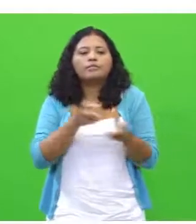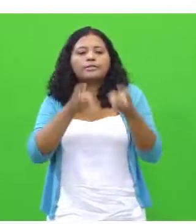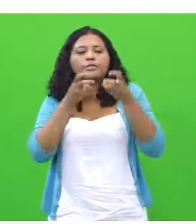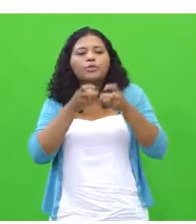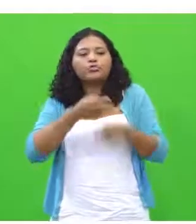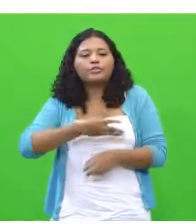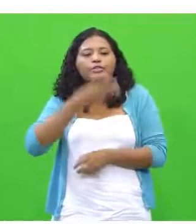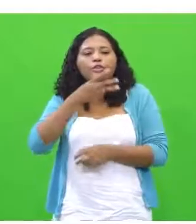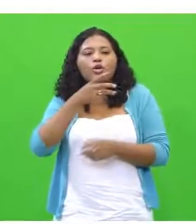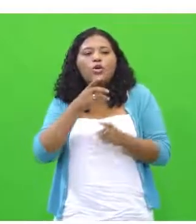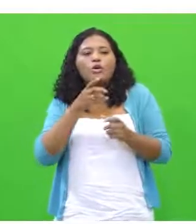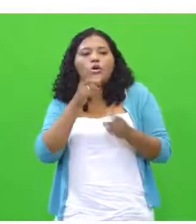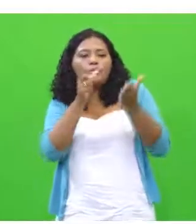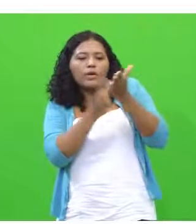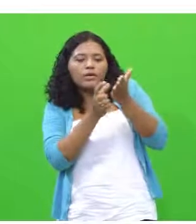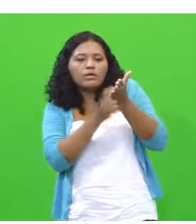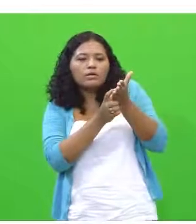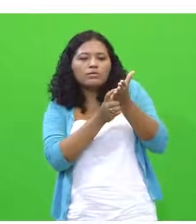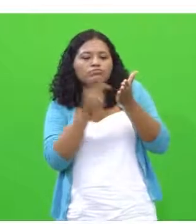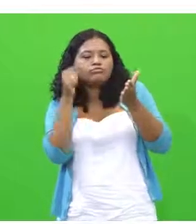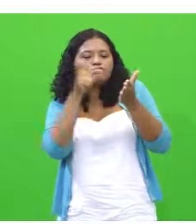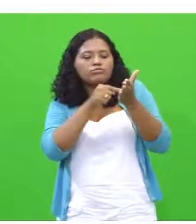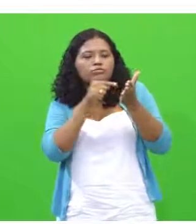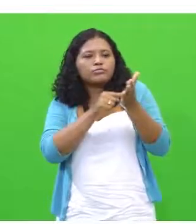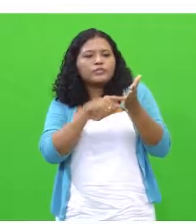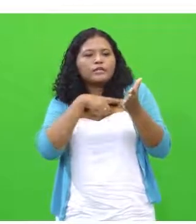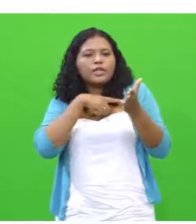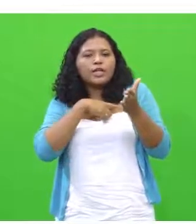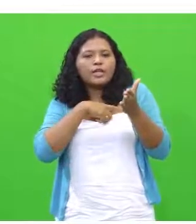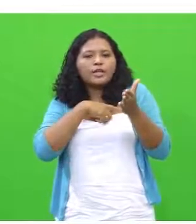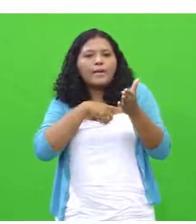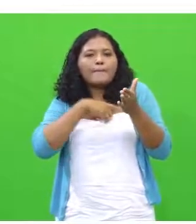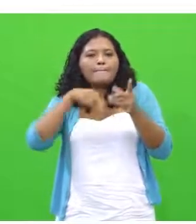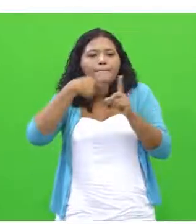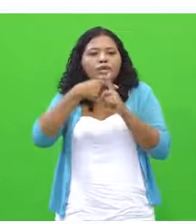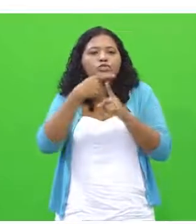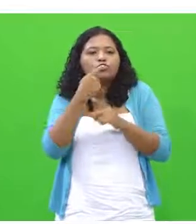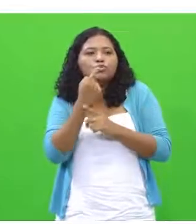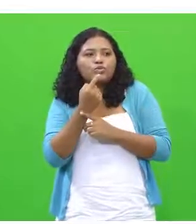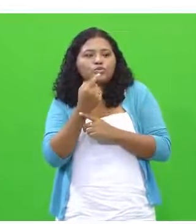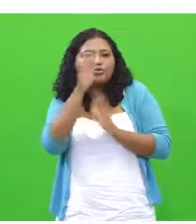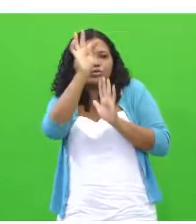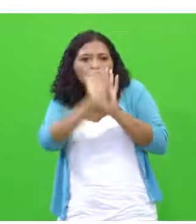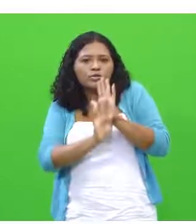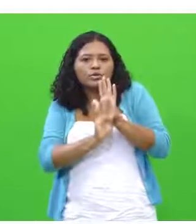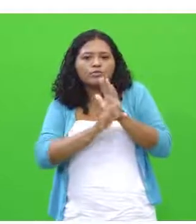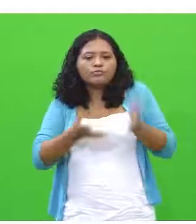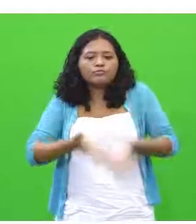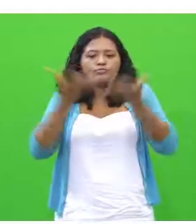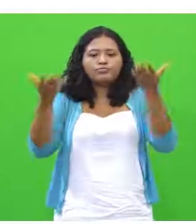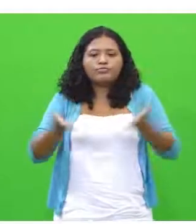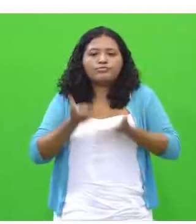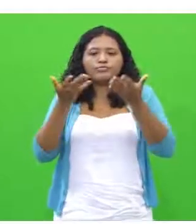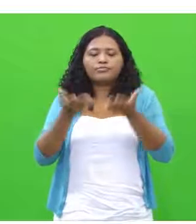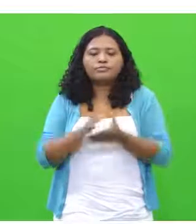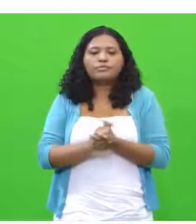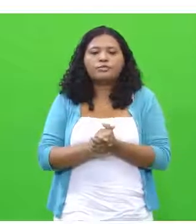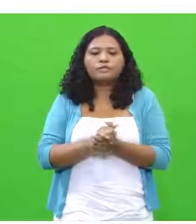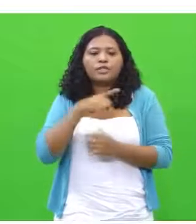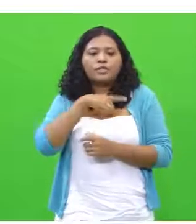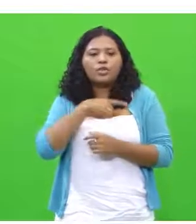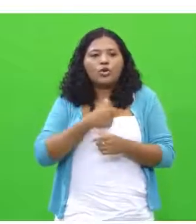presença de mais de um texto motivador, né? Perfeito. Vamos ter aí o primeiro e